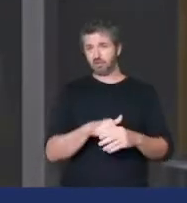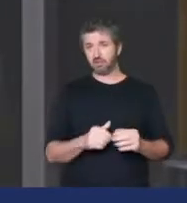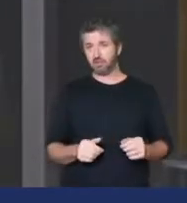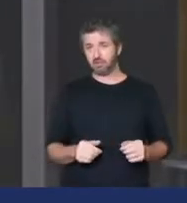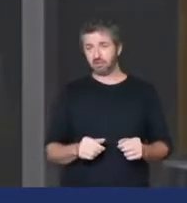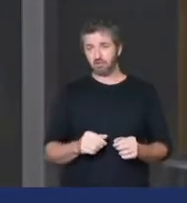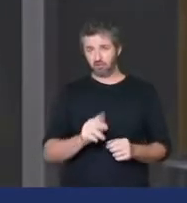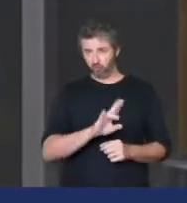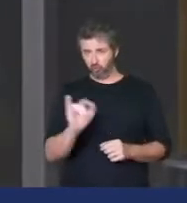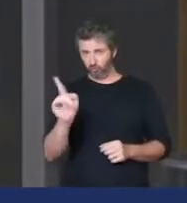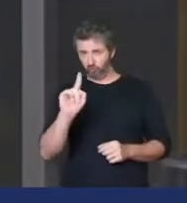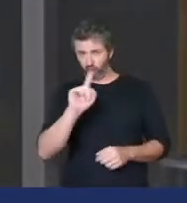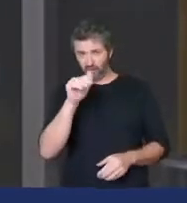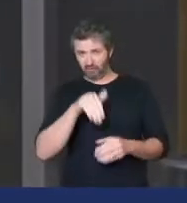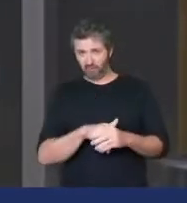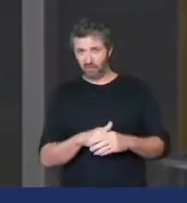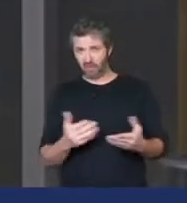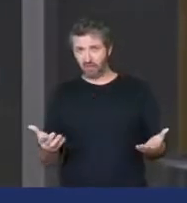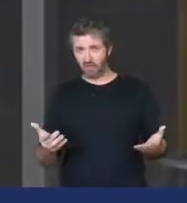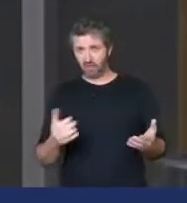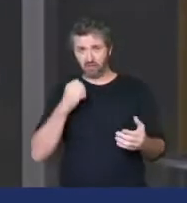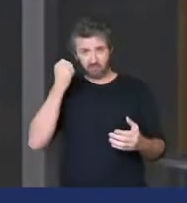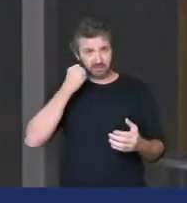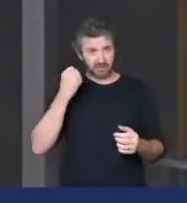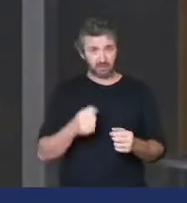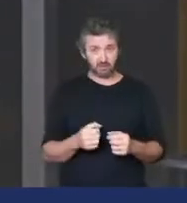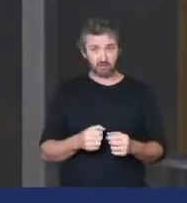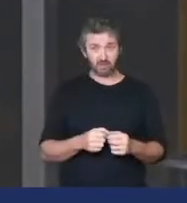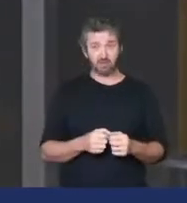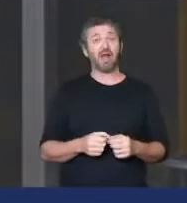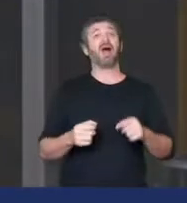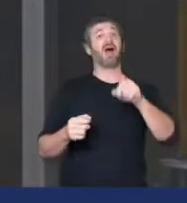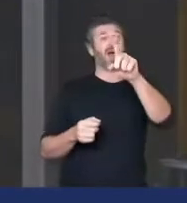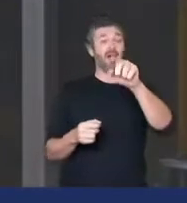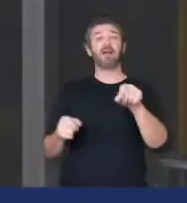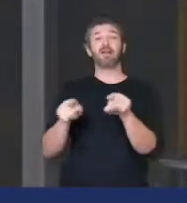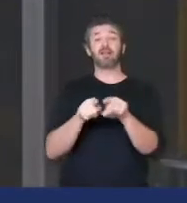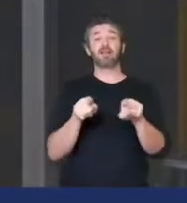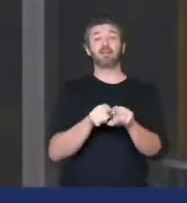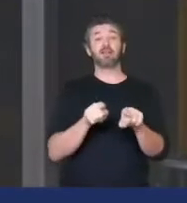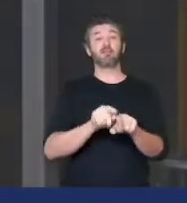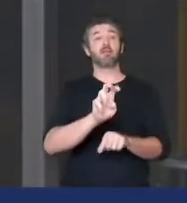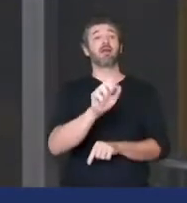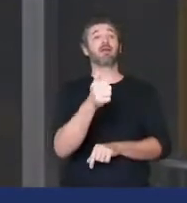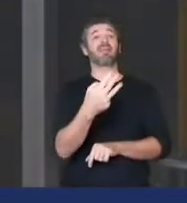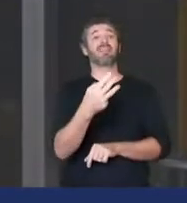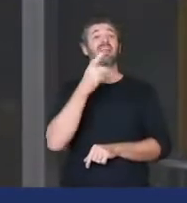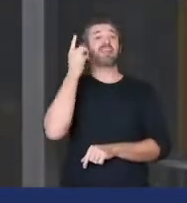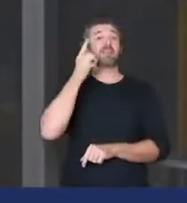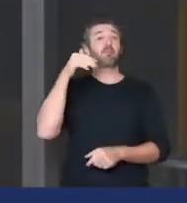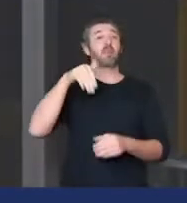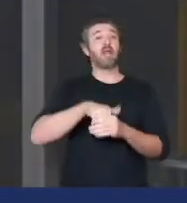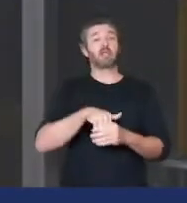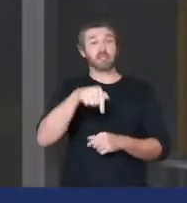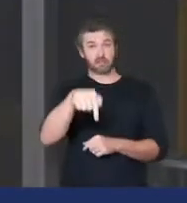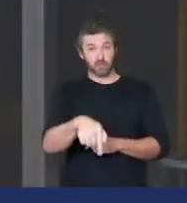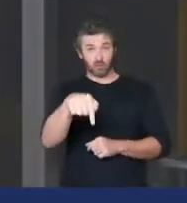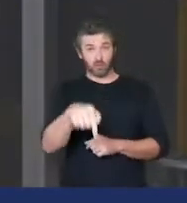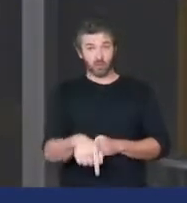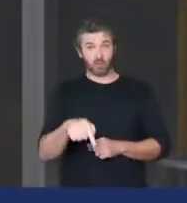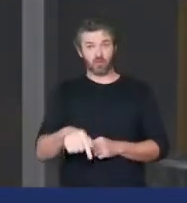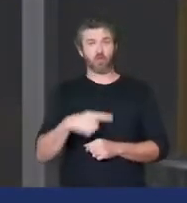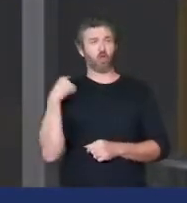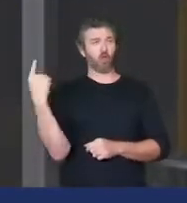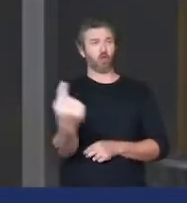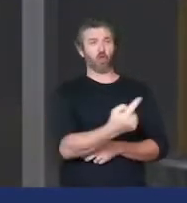valer as eleições para senador? E as eleições dos 513 deputados, que nós todos